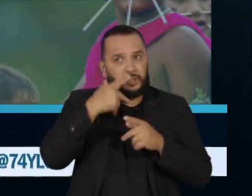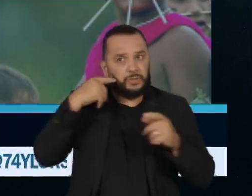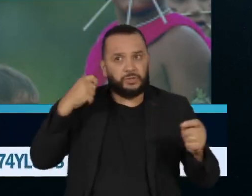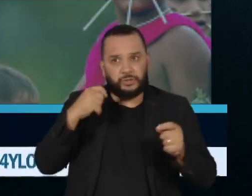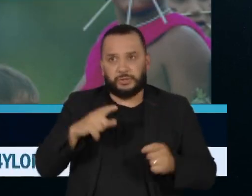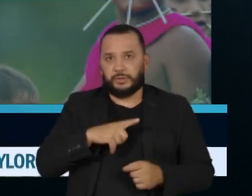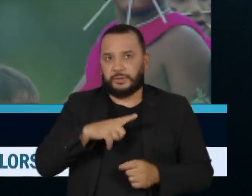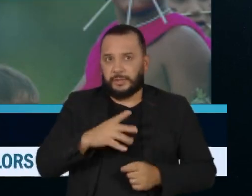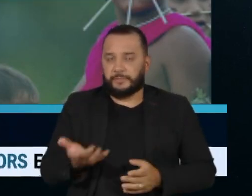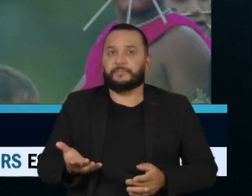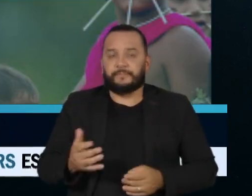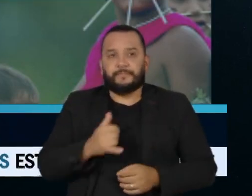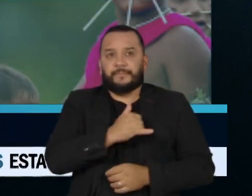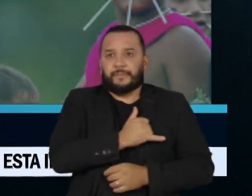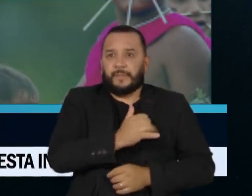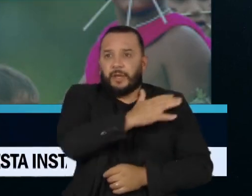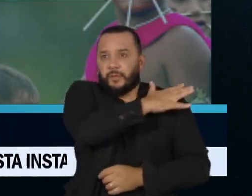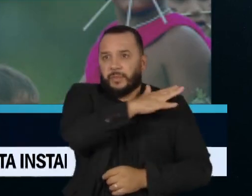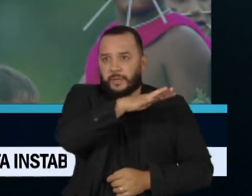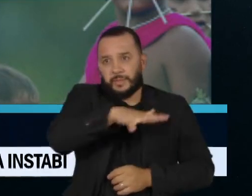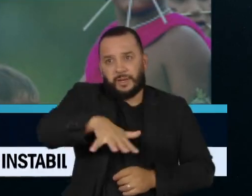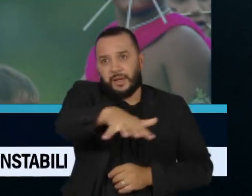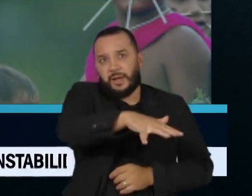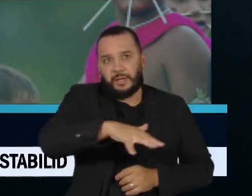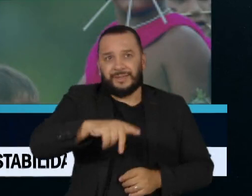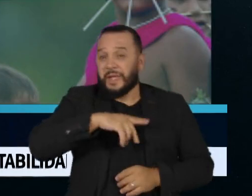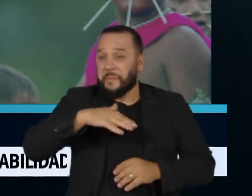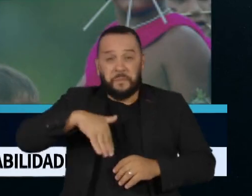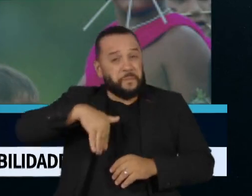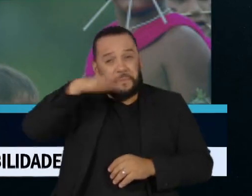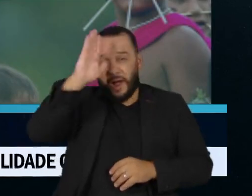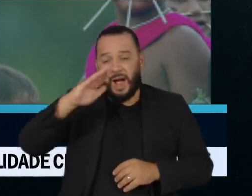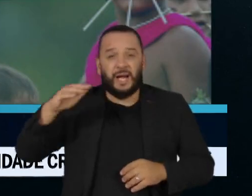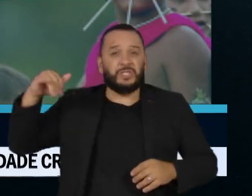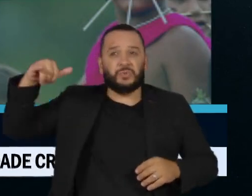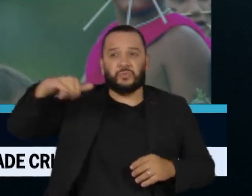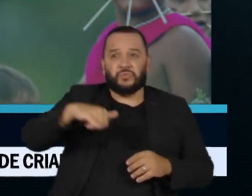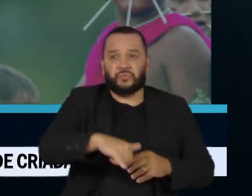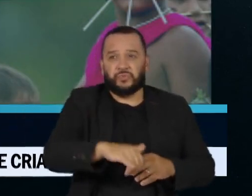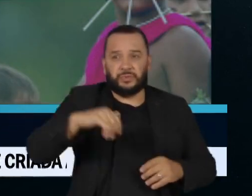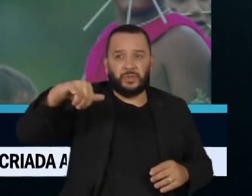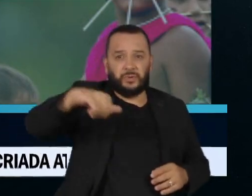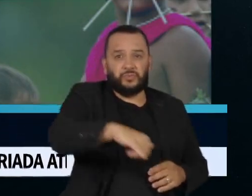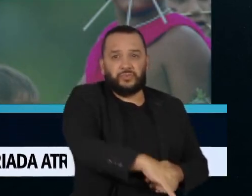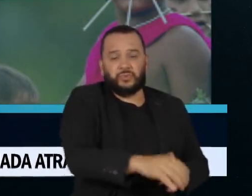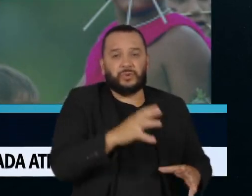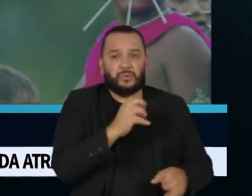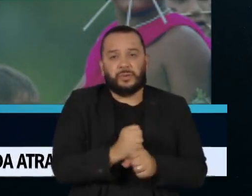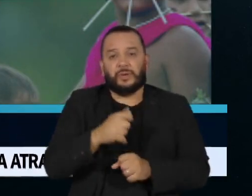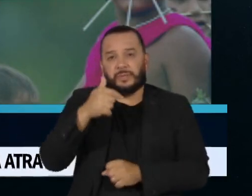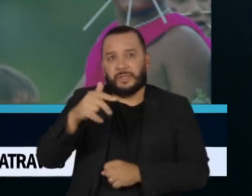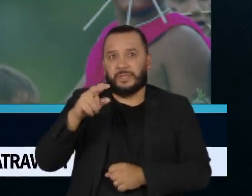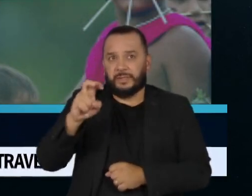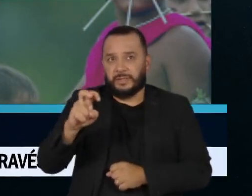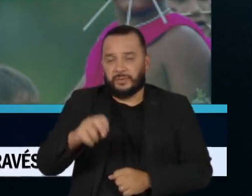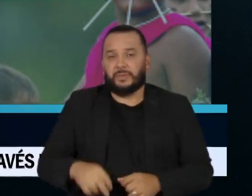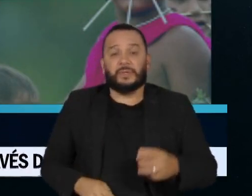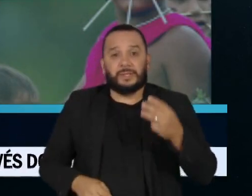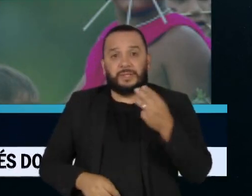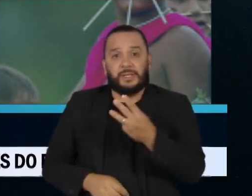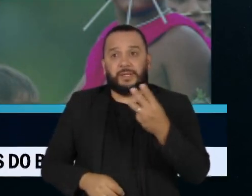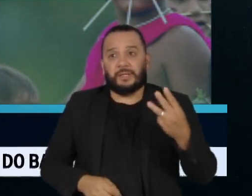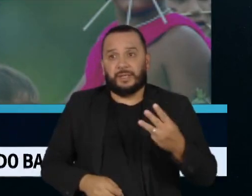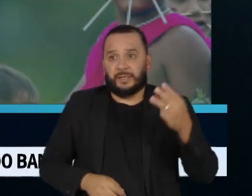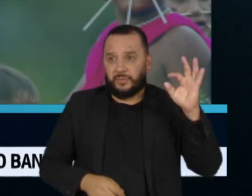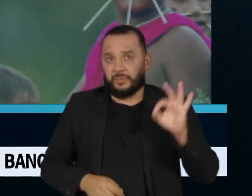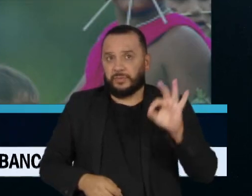A terra indígena Yanomami é a que mais tem pistas de pouso, 75 no total. 33% delas